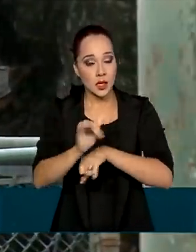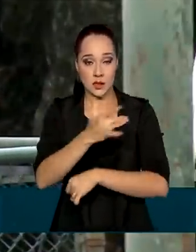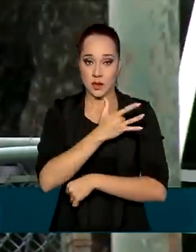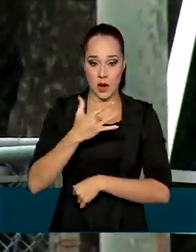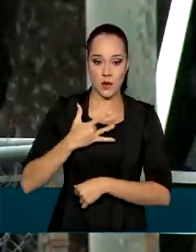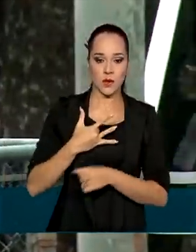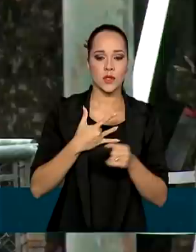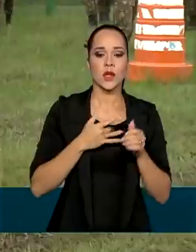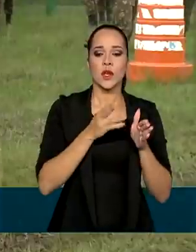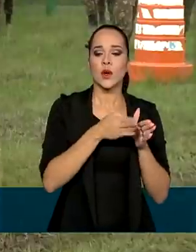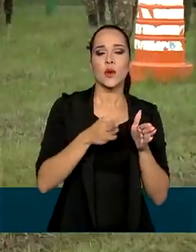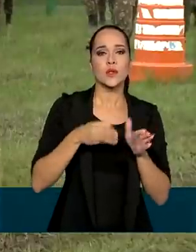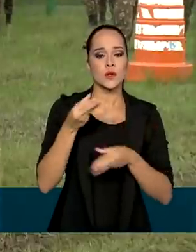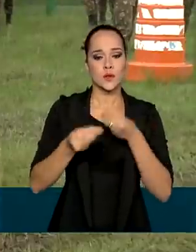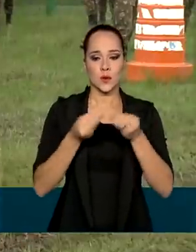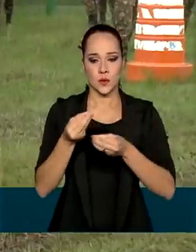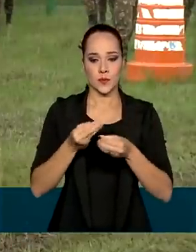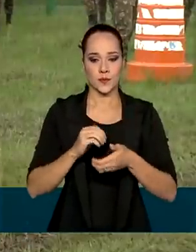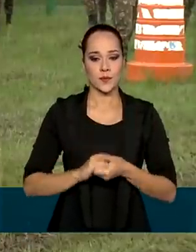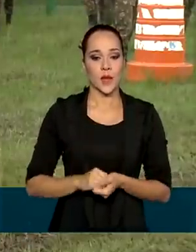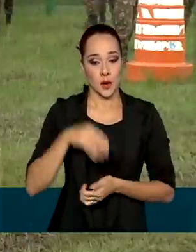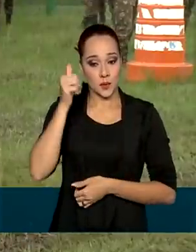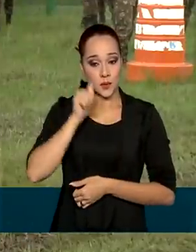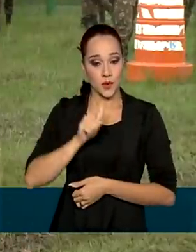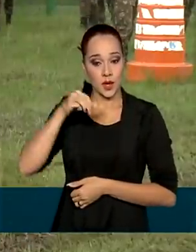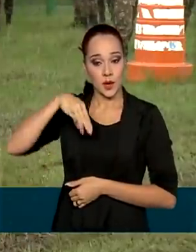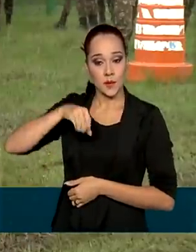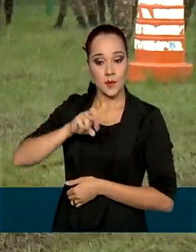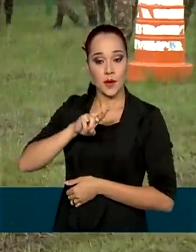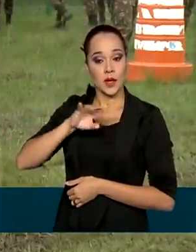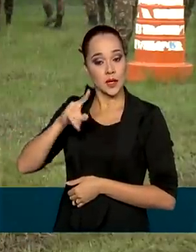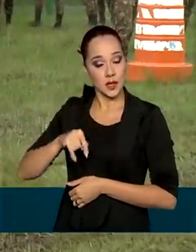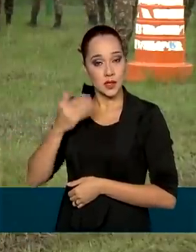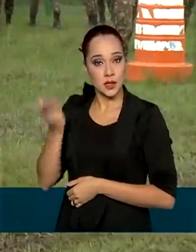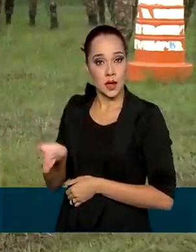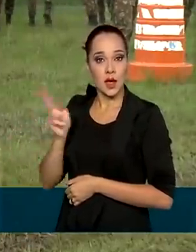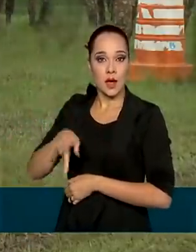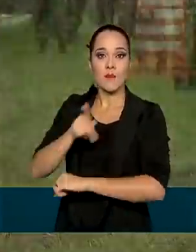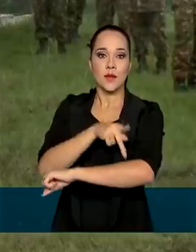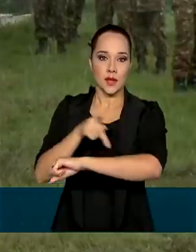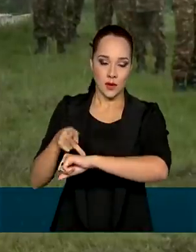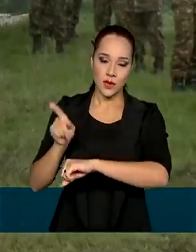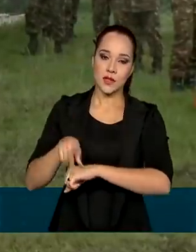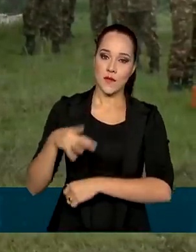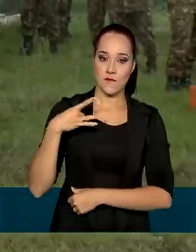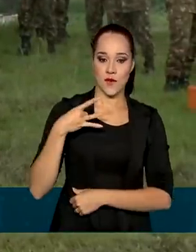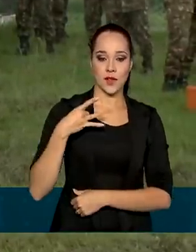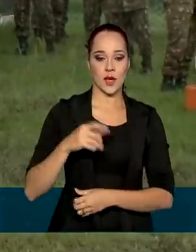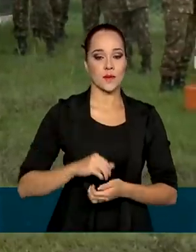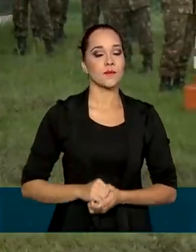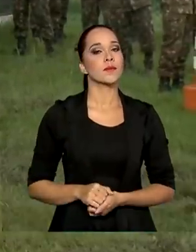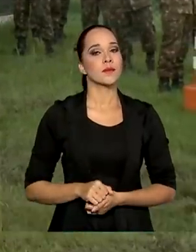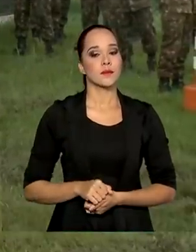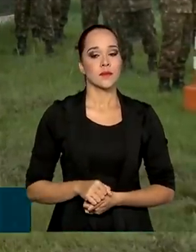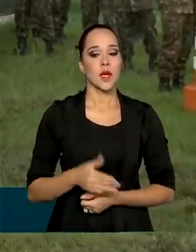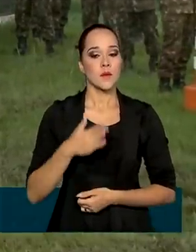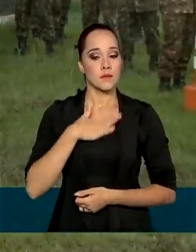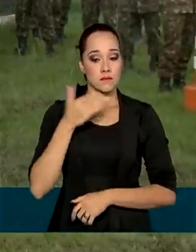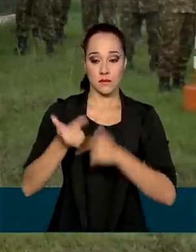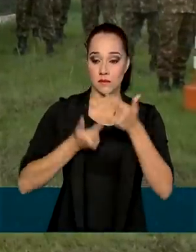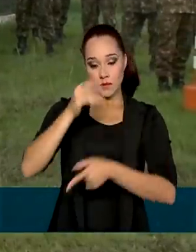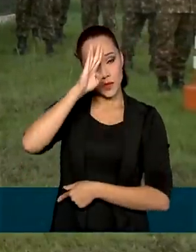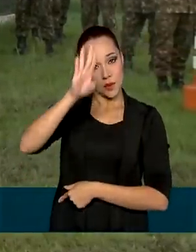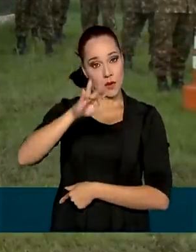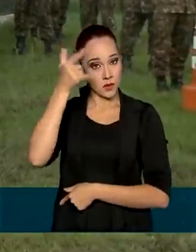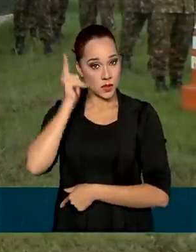rotina dos abrigos. A major Marísia é pedagoga e uma das voluntárias. Minha função principal é tentar